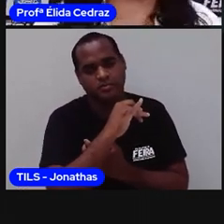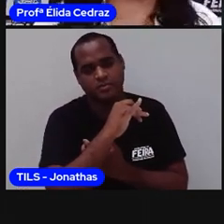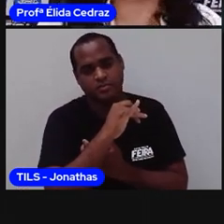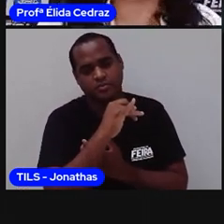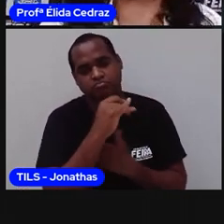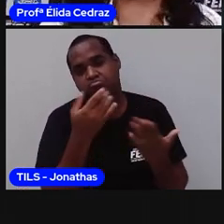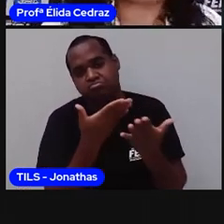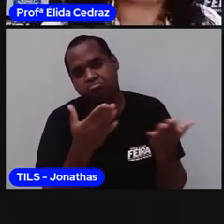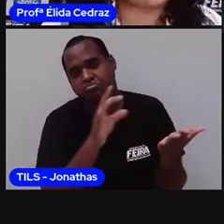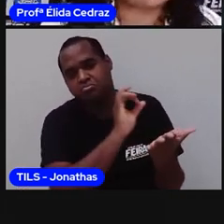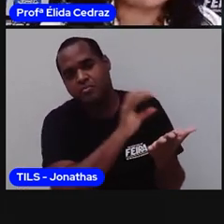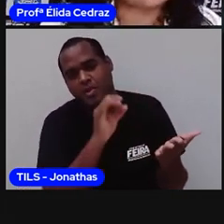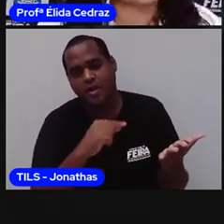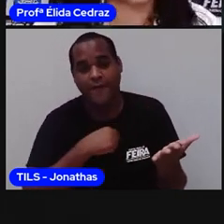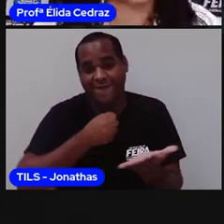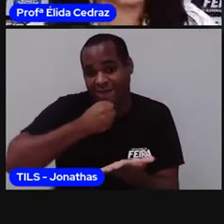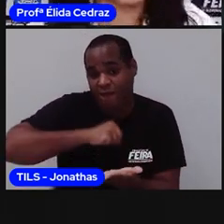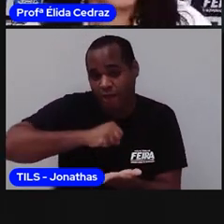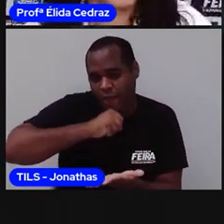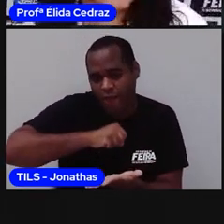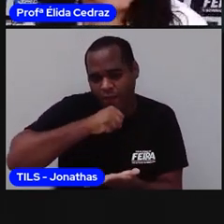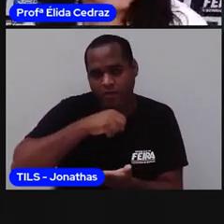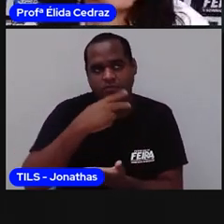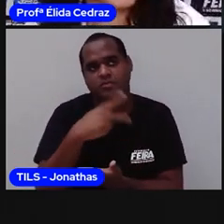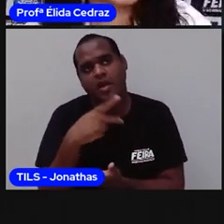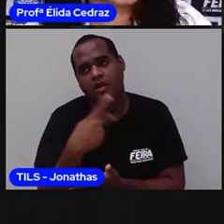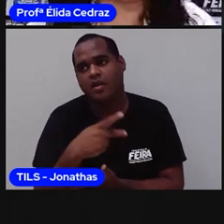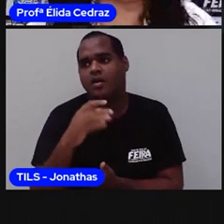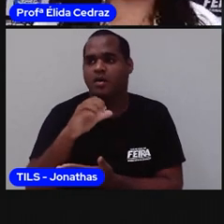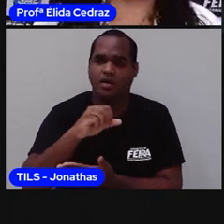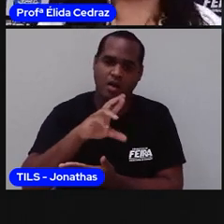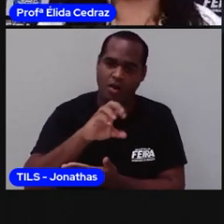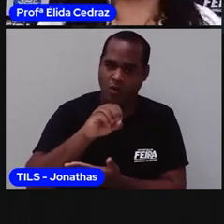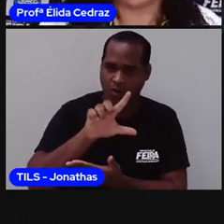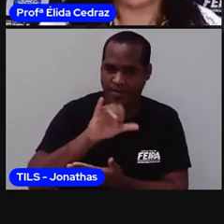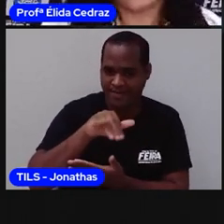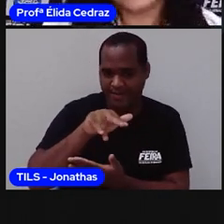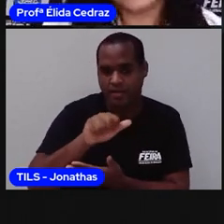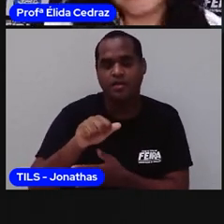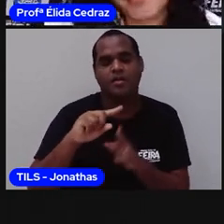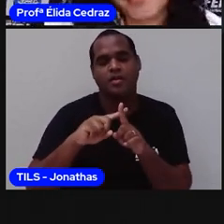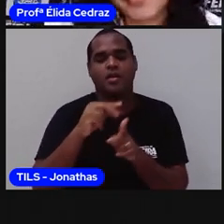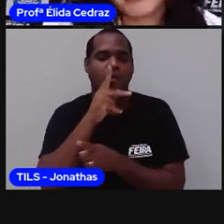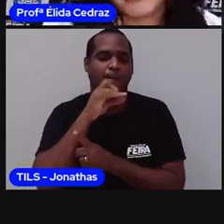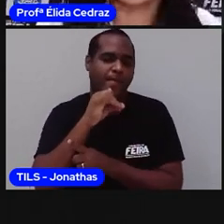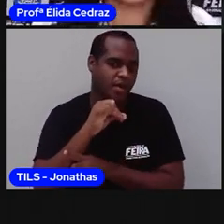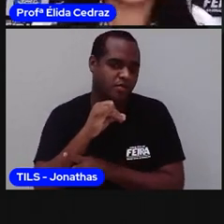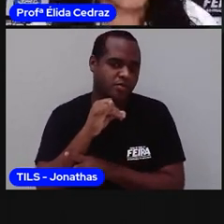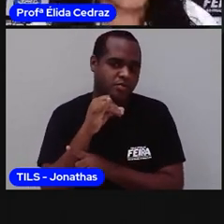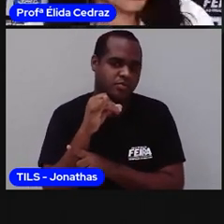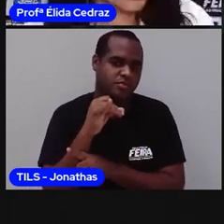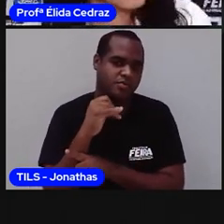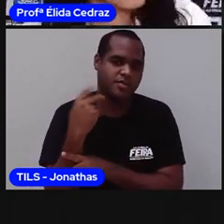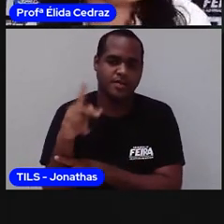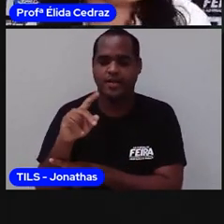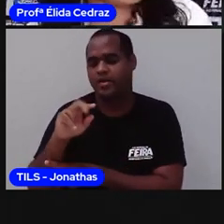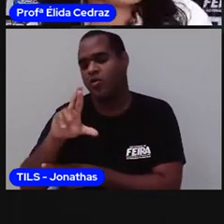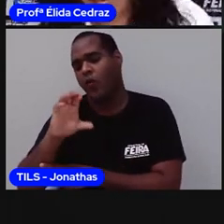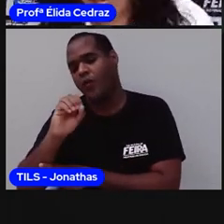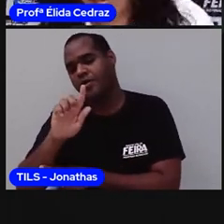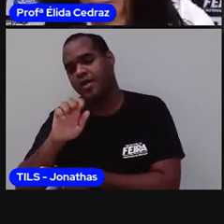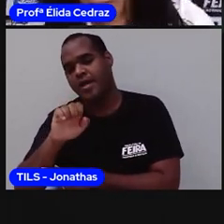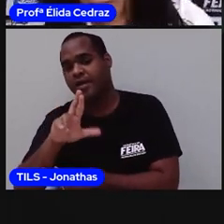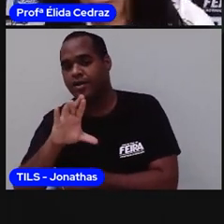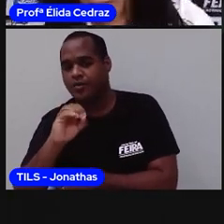são os avós de Carolina. E eles são os pais do senhor Rogério